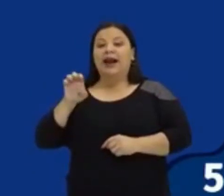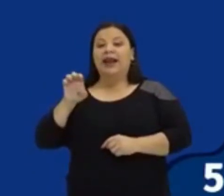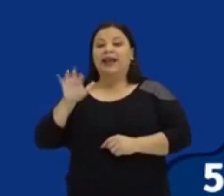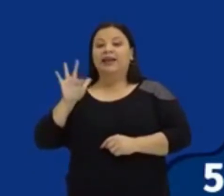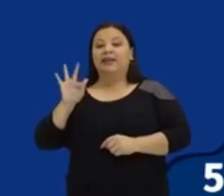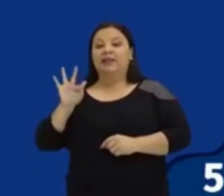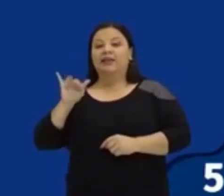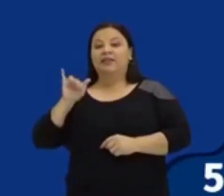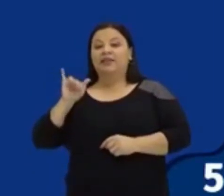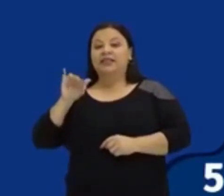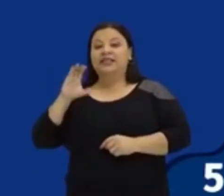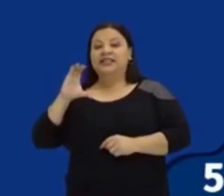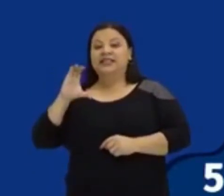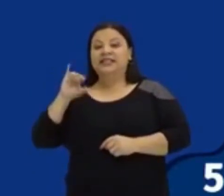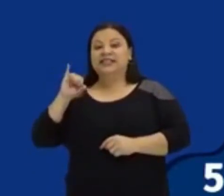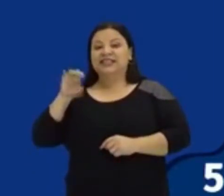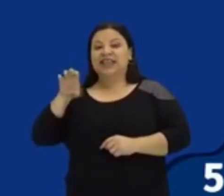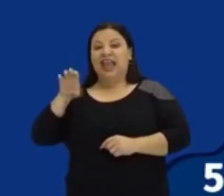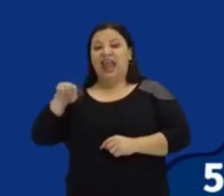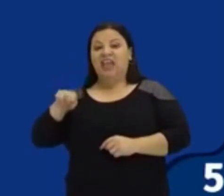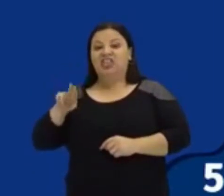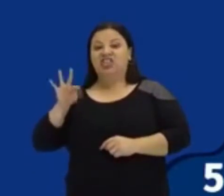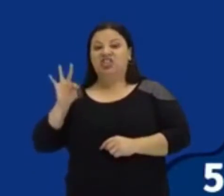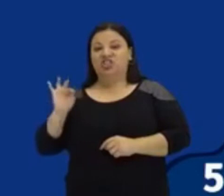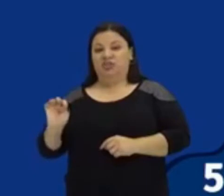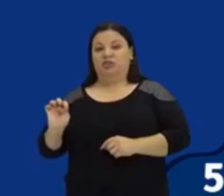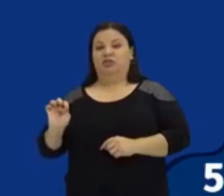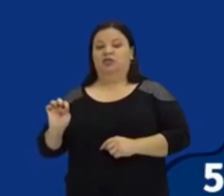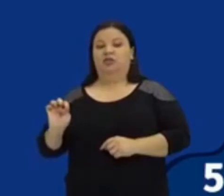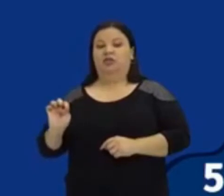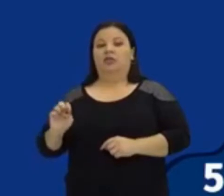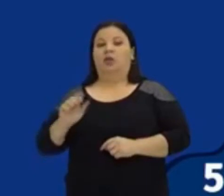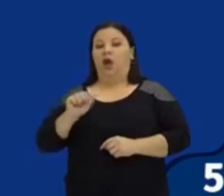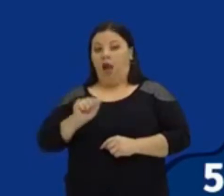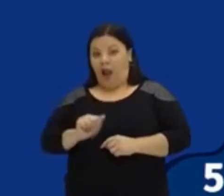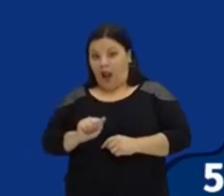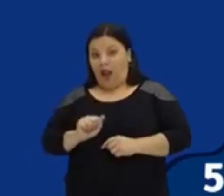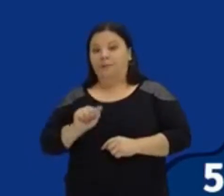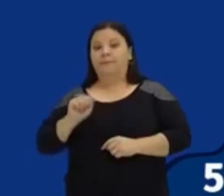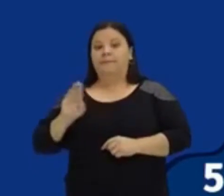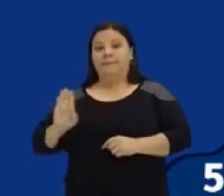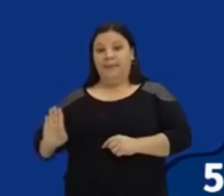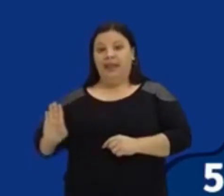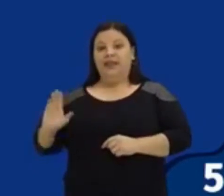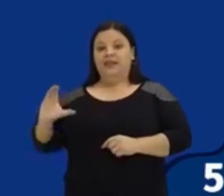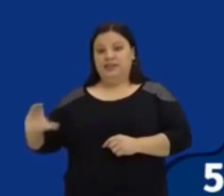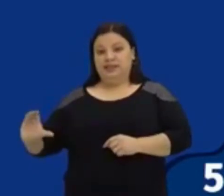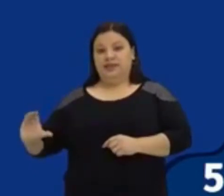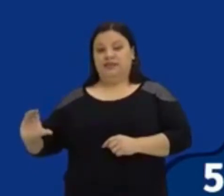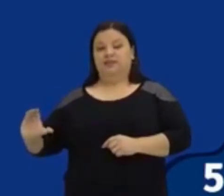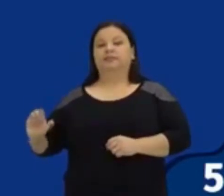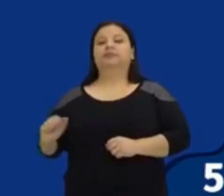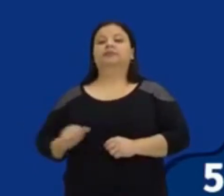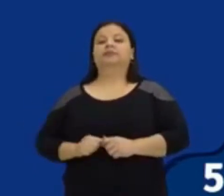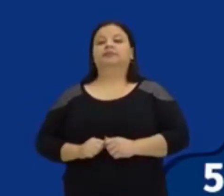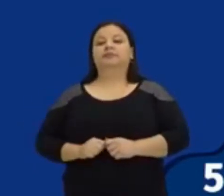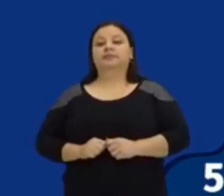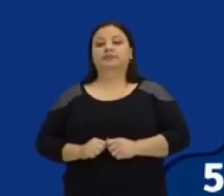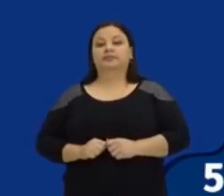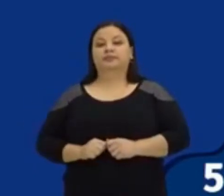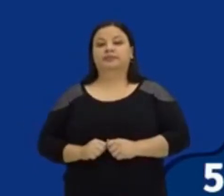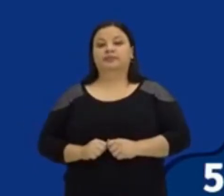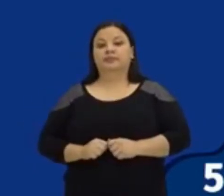segundo grau ser uma função completa, ela tem que ter os três coeficientes, coeficiente a, b e c. E lembra